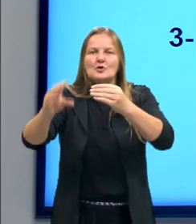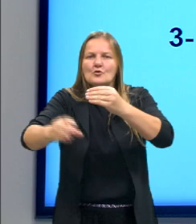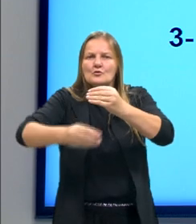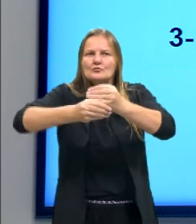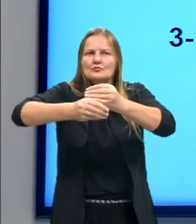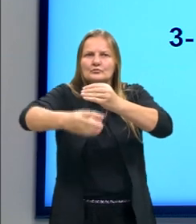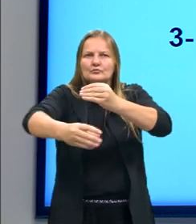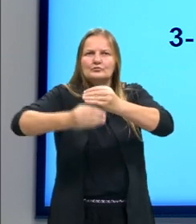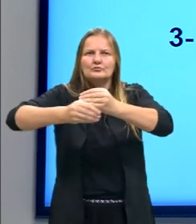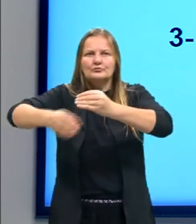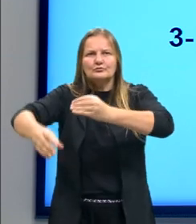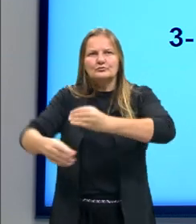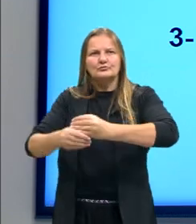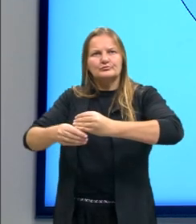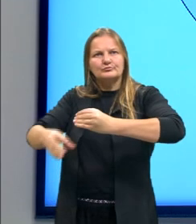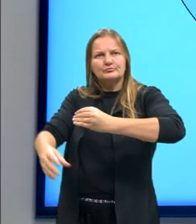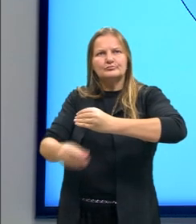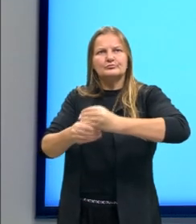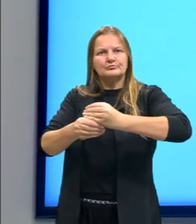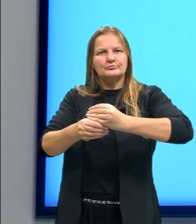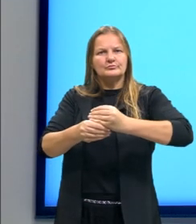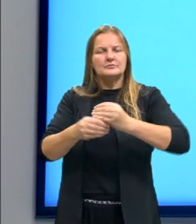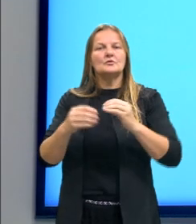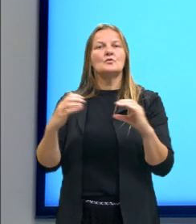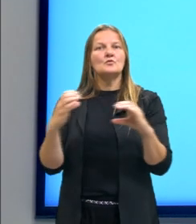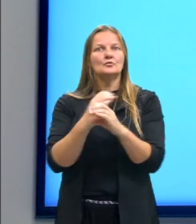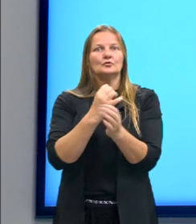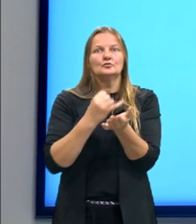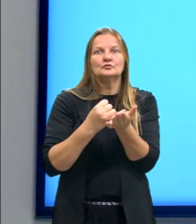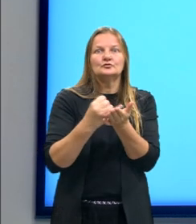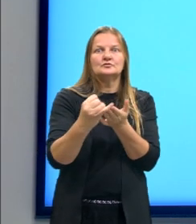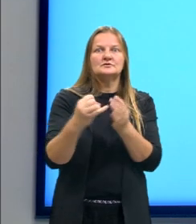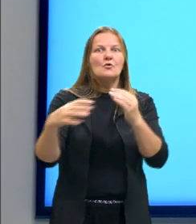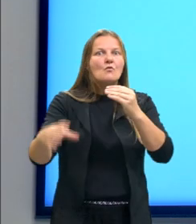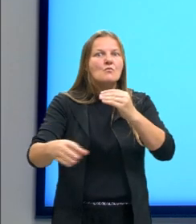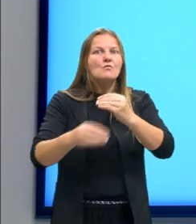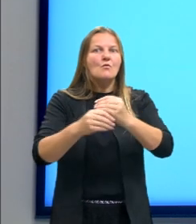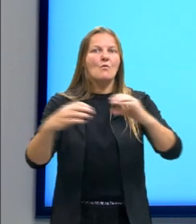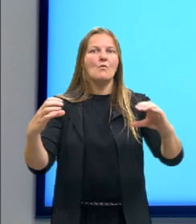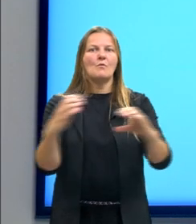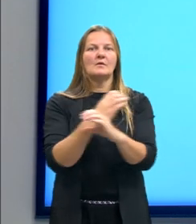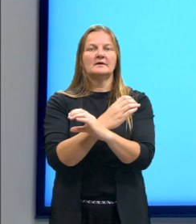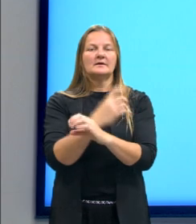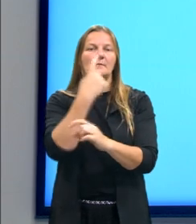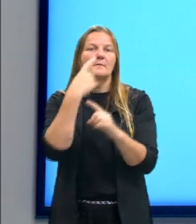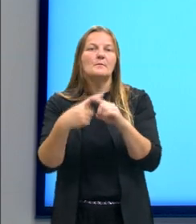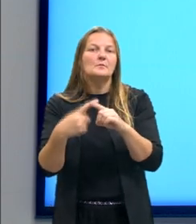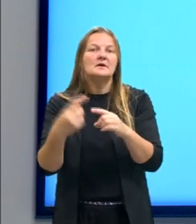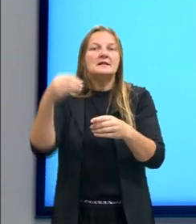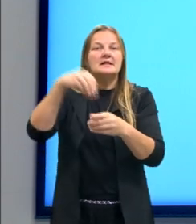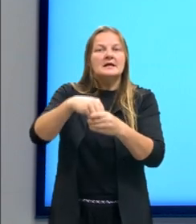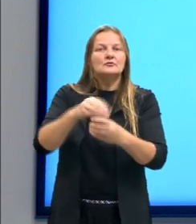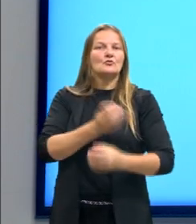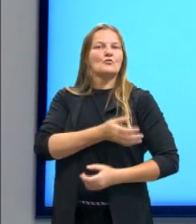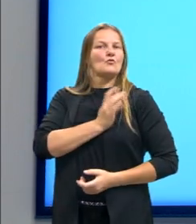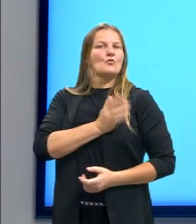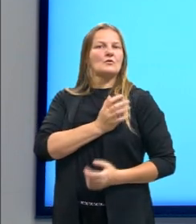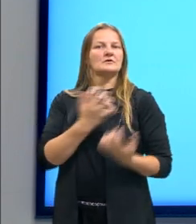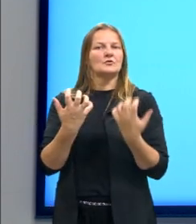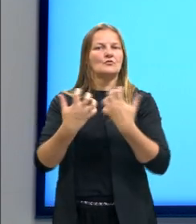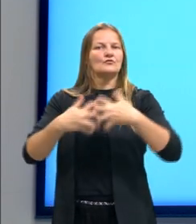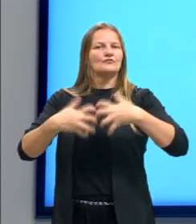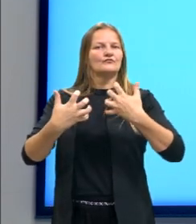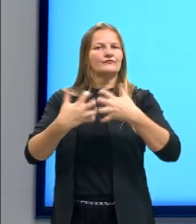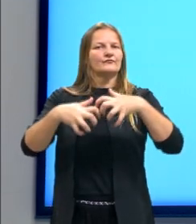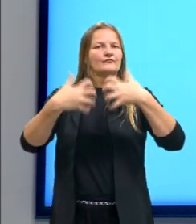porque a introdução é um todo, e aí a gente volta aqui, no coração que é a engrenagem. Cada uma das partes dessa